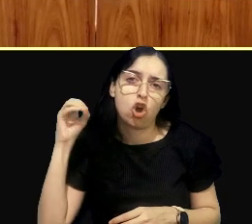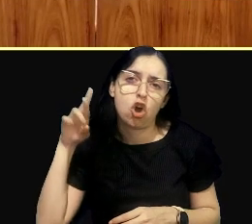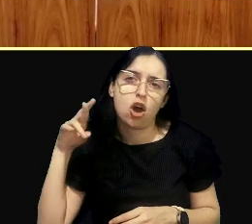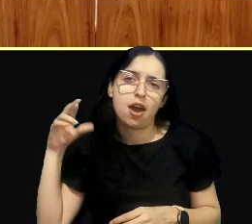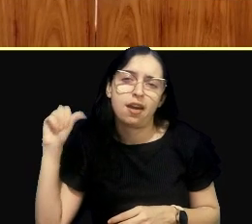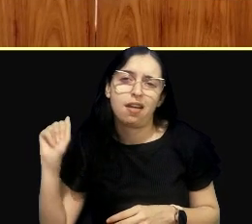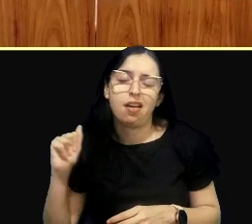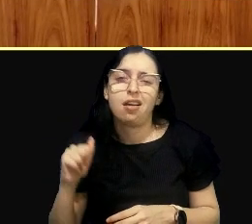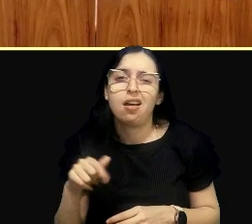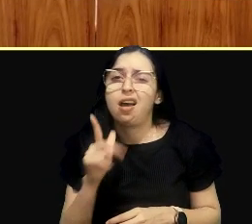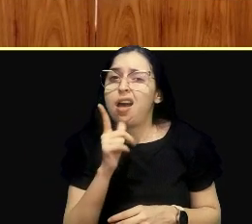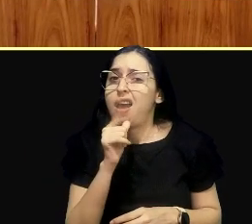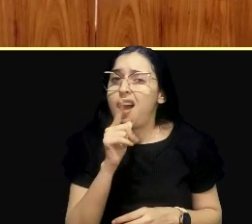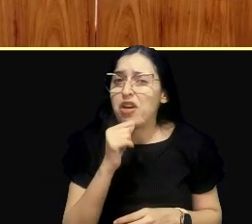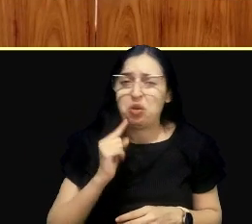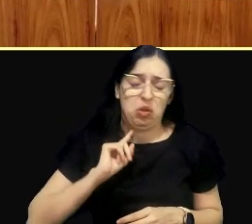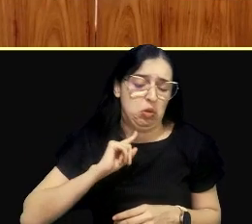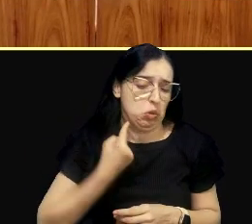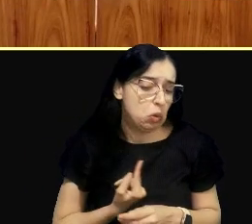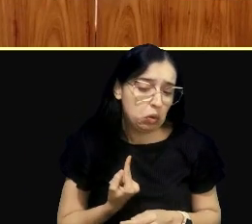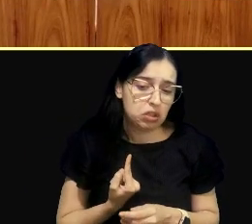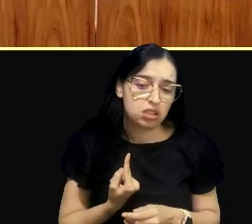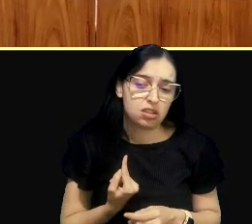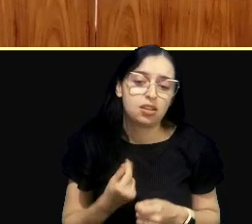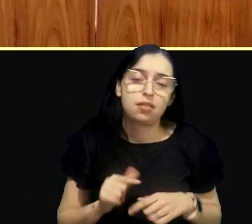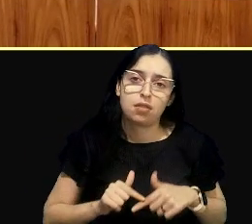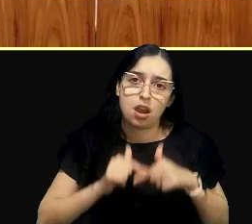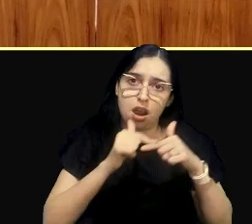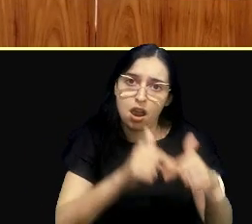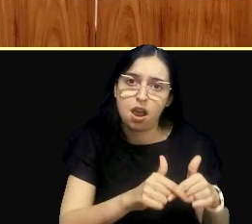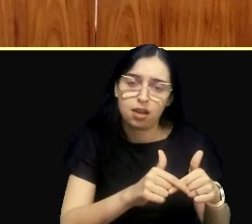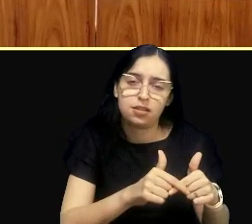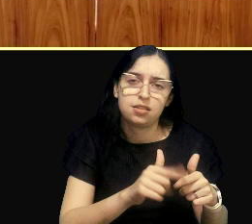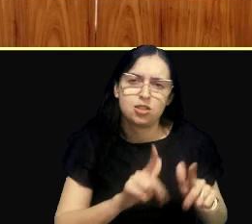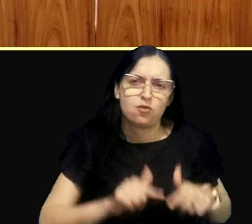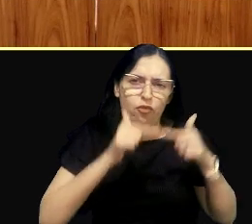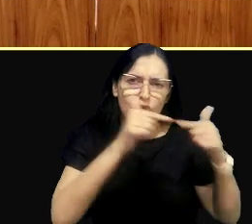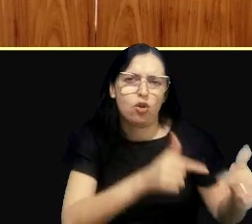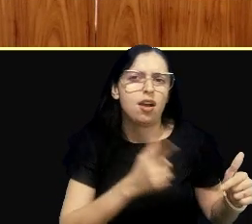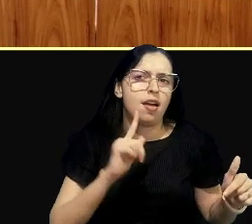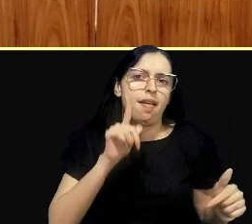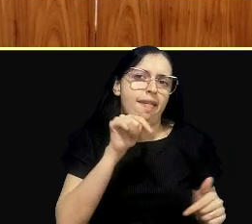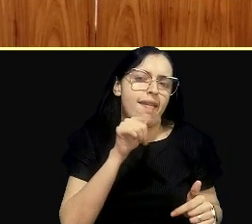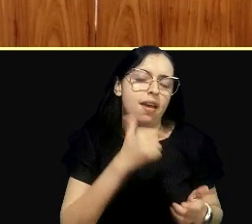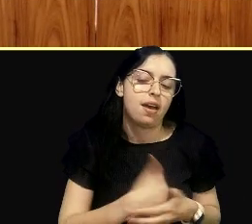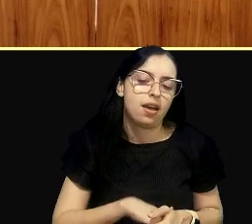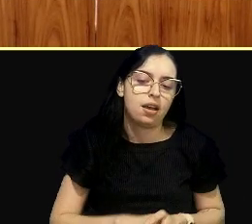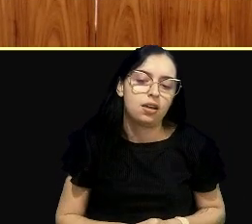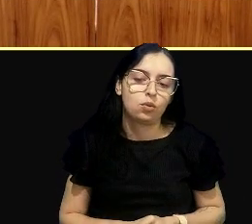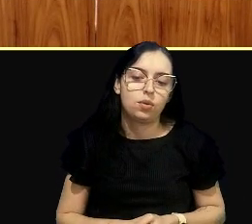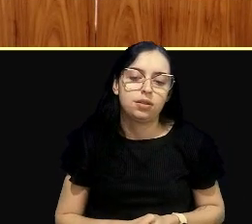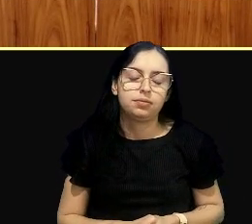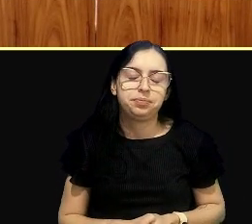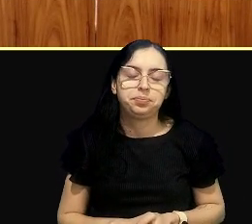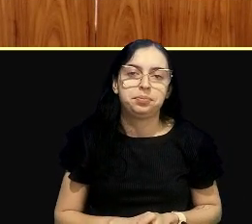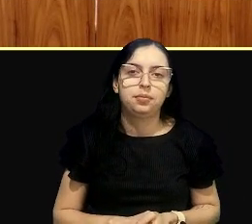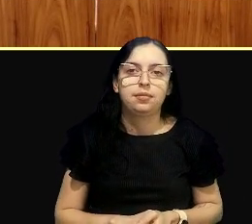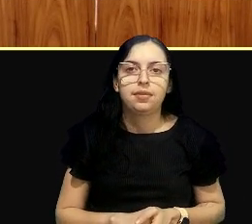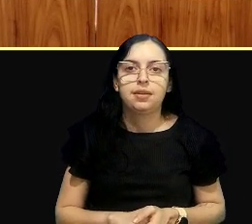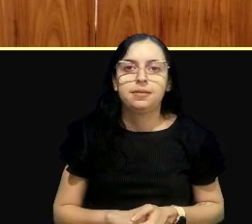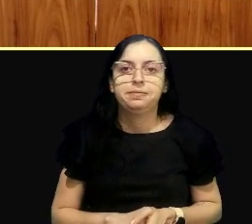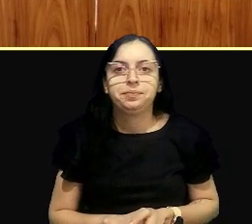vamos investir aqui, mas, eliminar, sai na água, então, assim, é, é, essa, e,